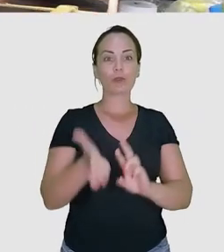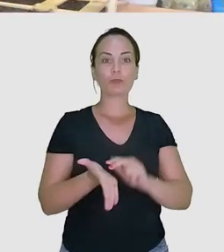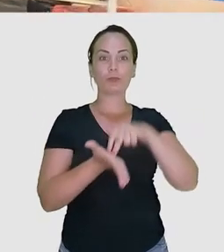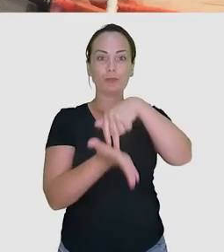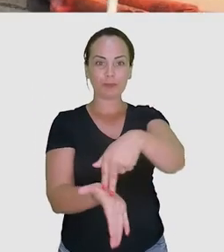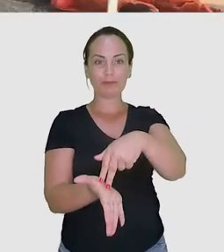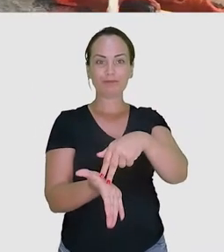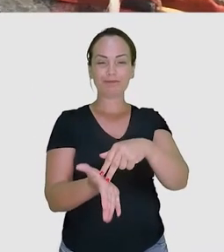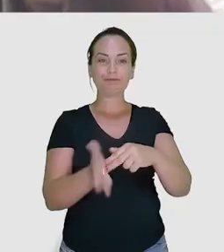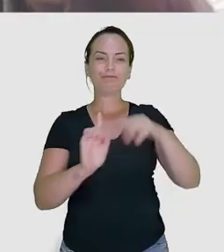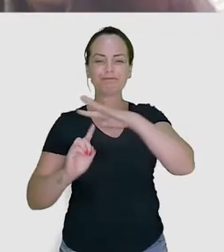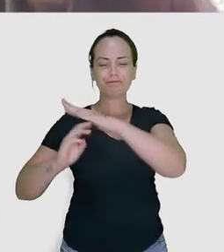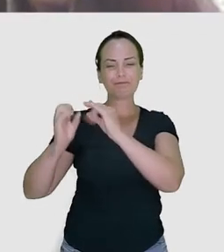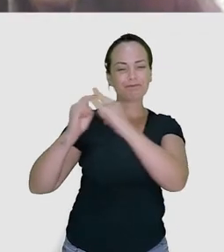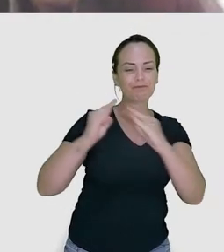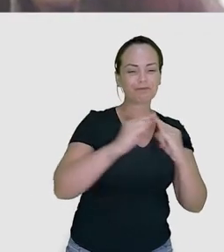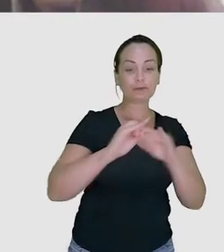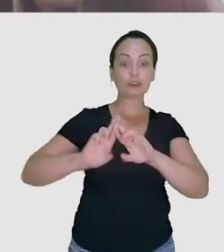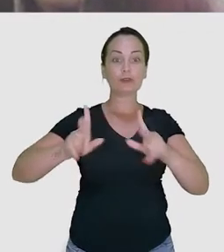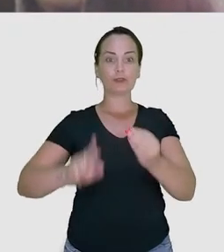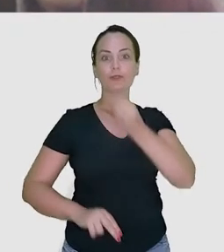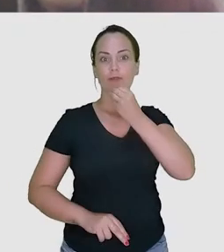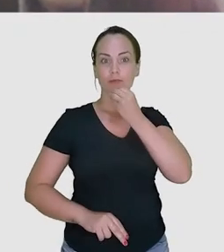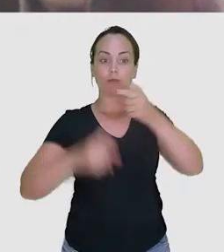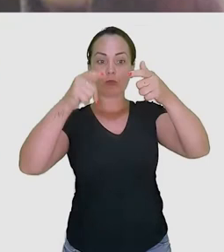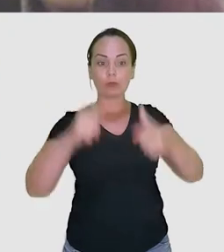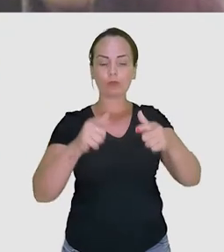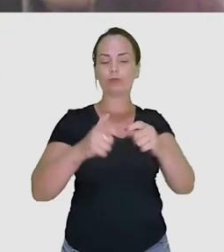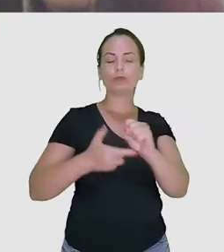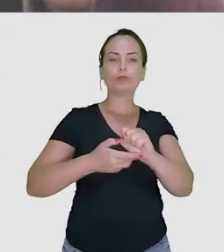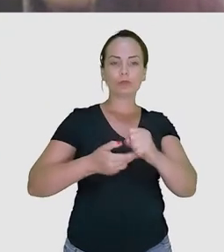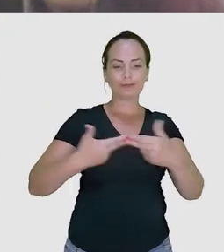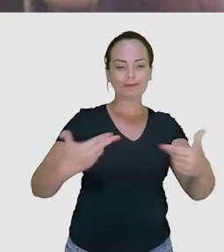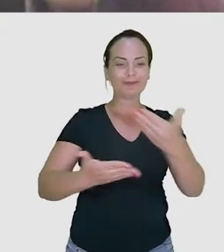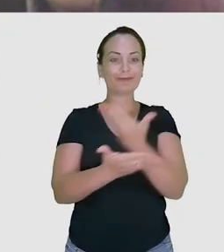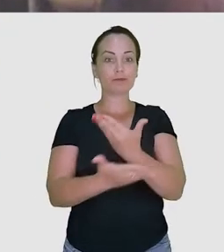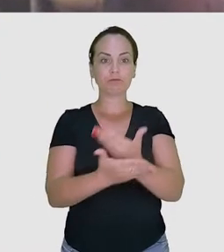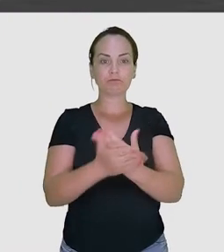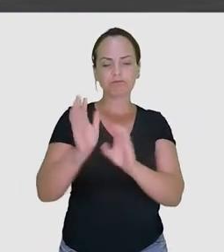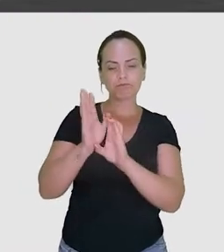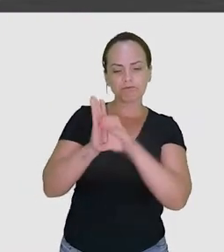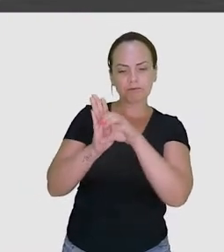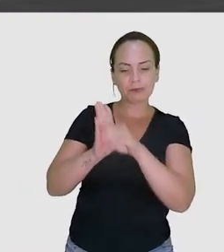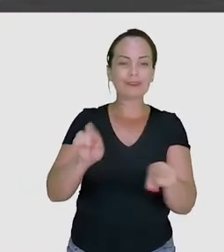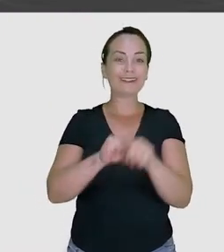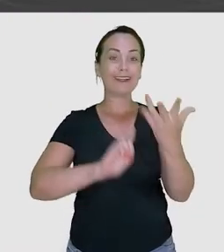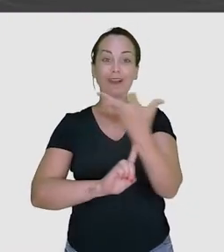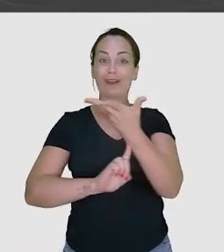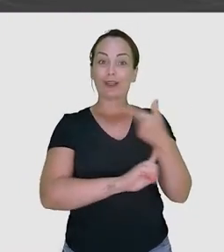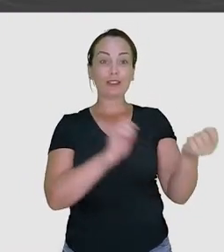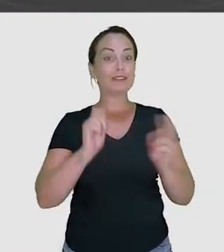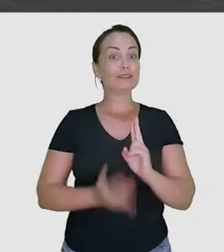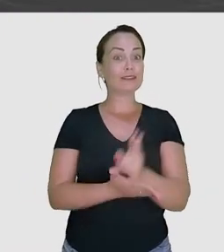pesquisa científica, participando e apresentando seus projetos nas feiras de ciência em diversas oportunidades. Nesses espaços de